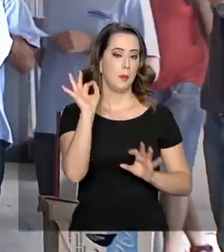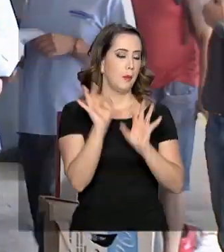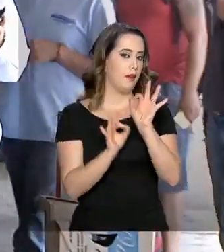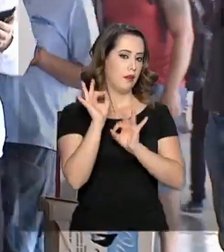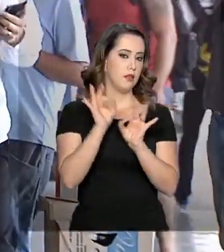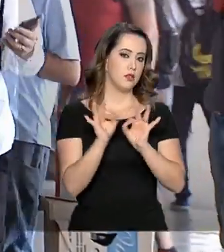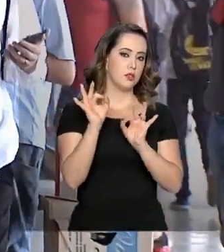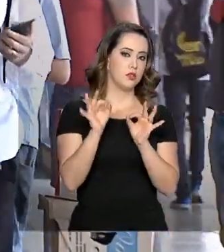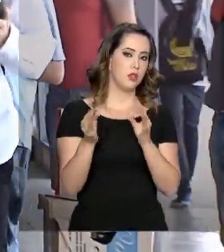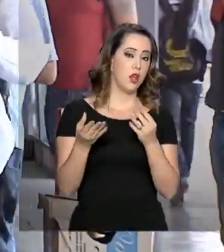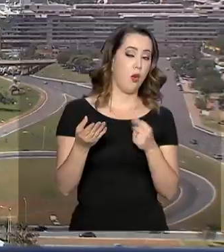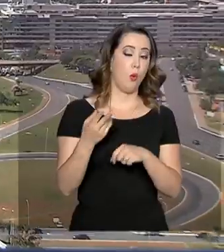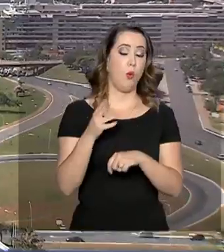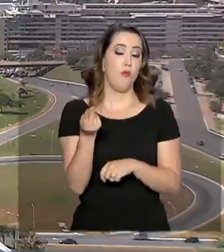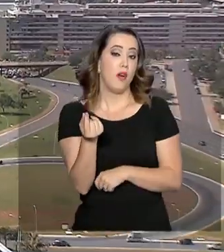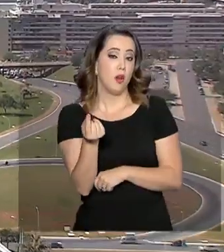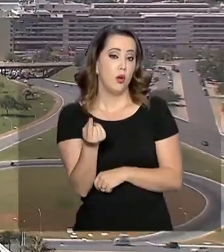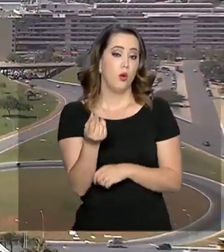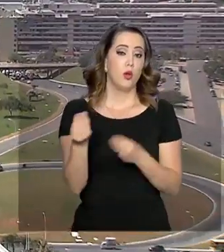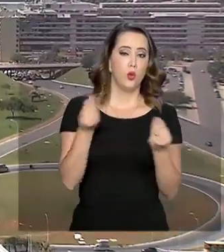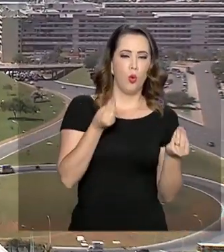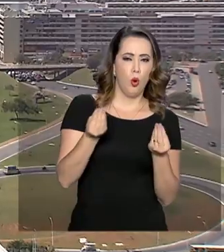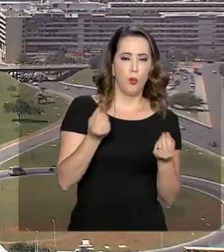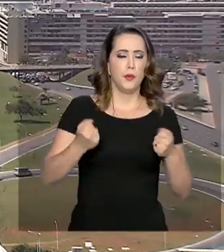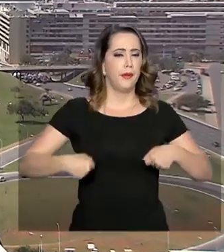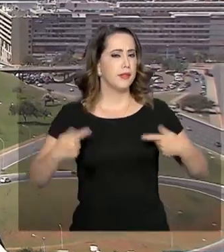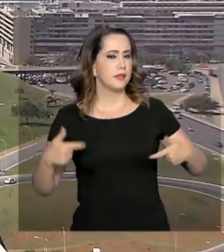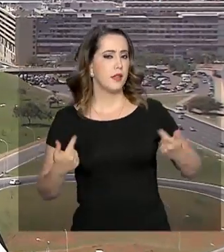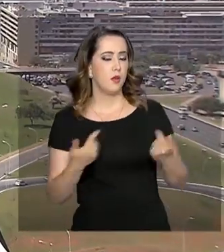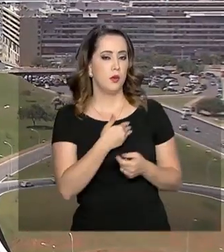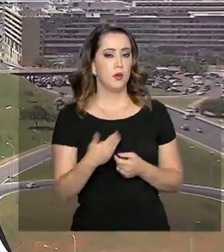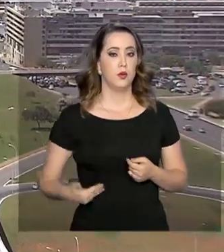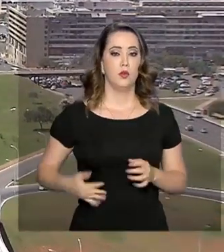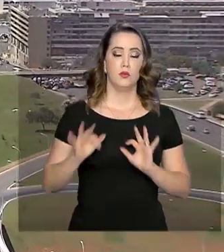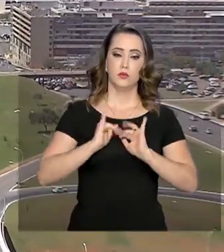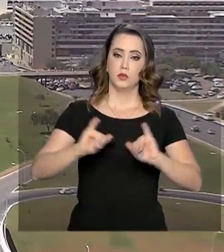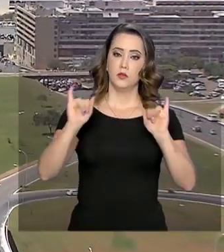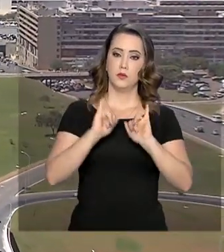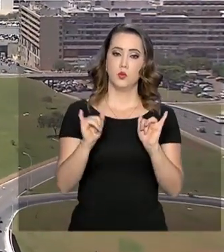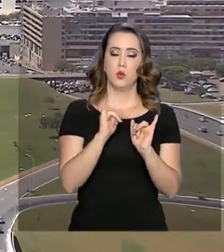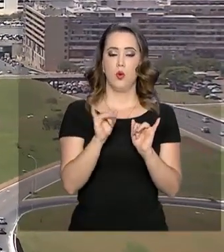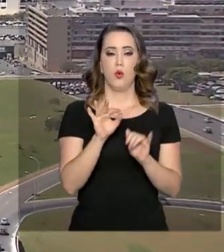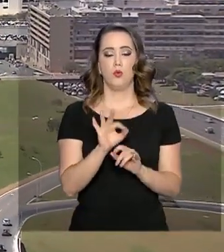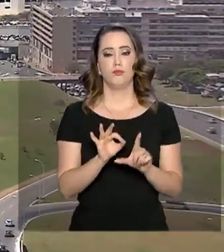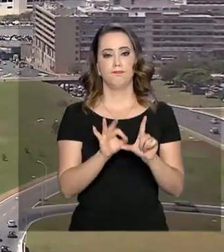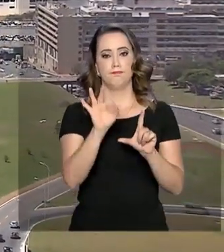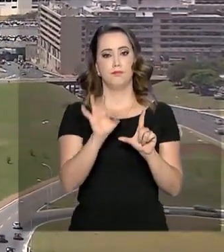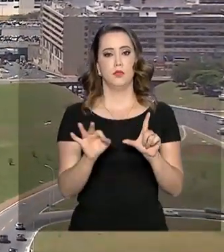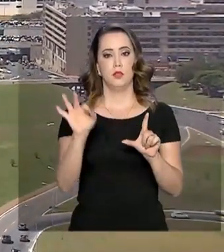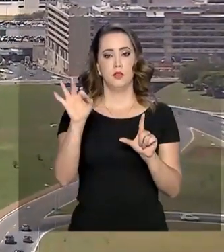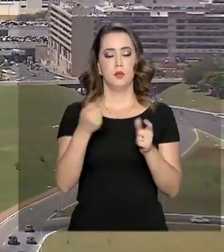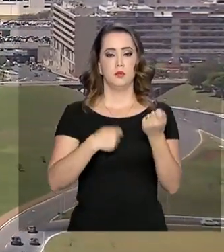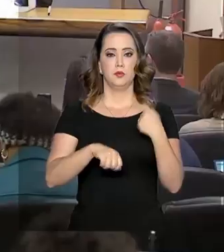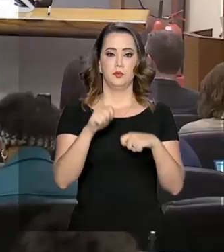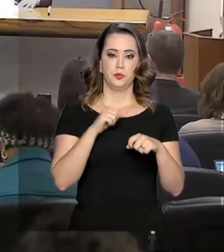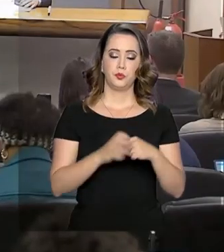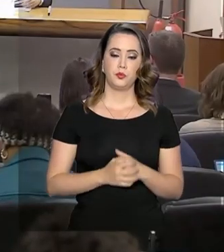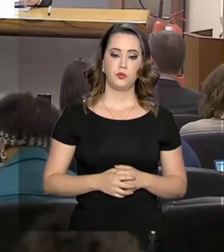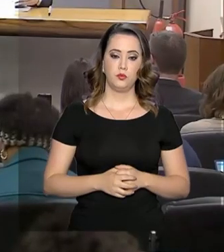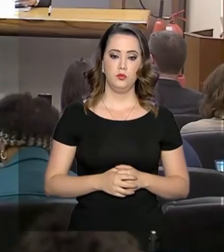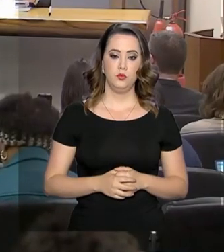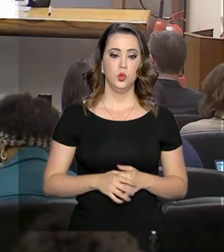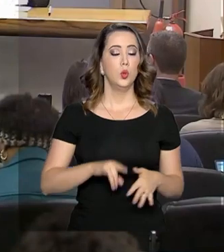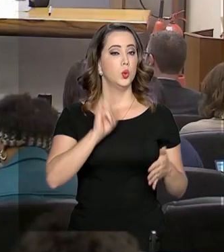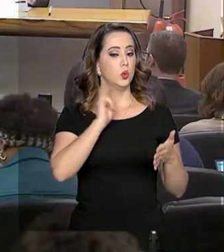quanto e como gastar, o governo divulga periodicamente um boletim de projeções macroeconômicas. No